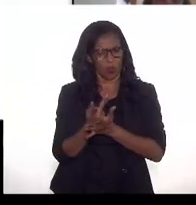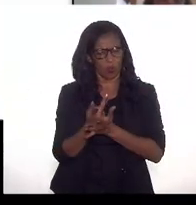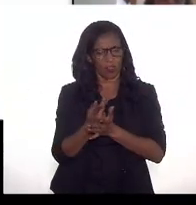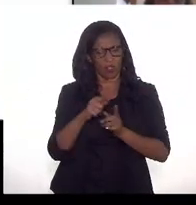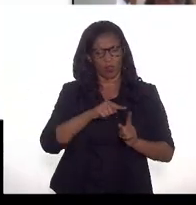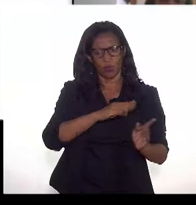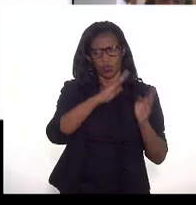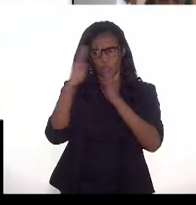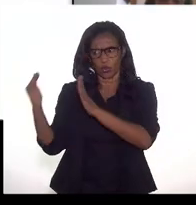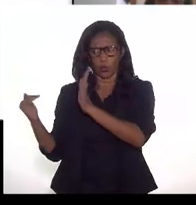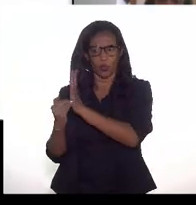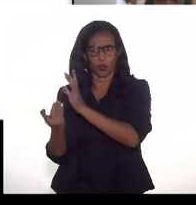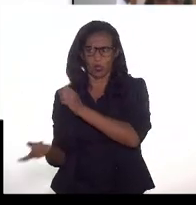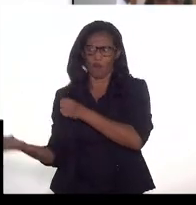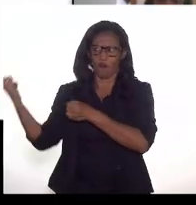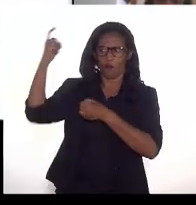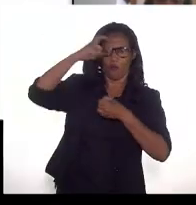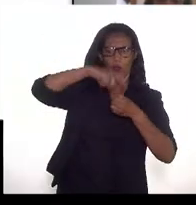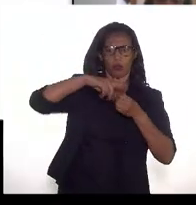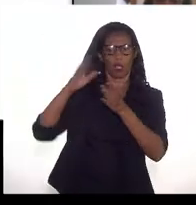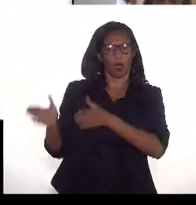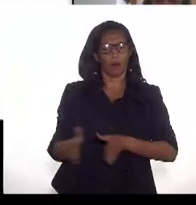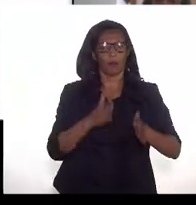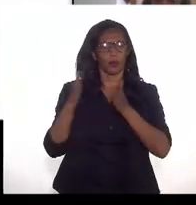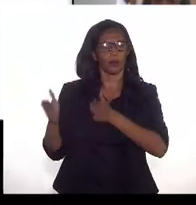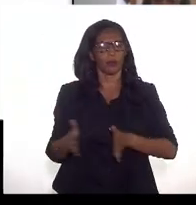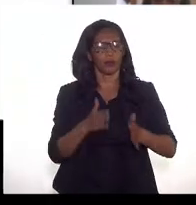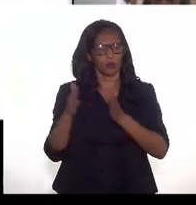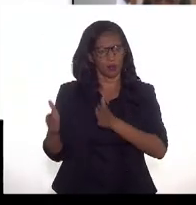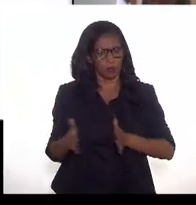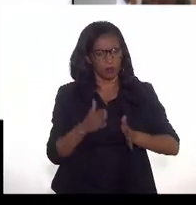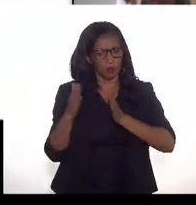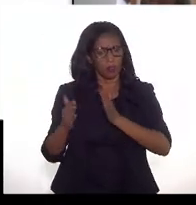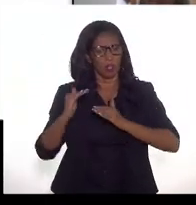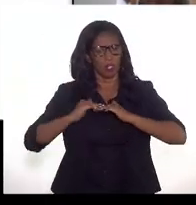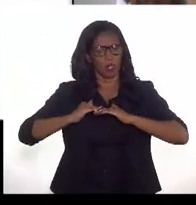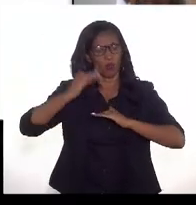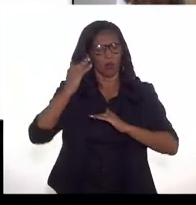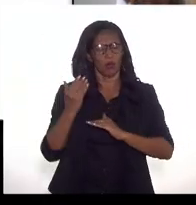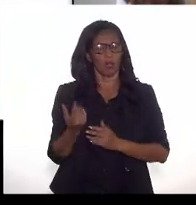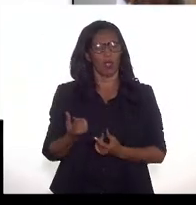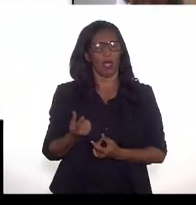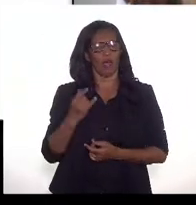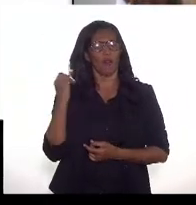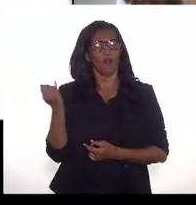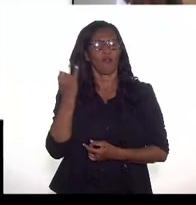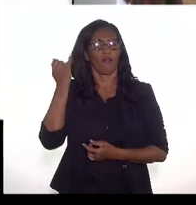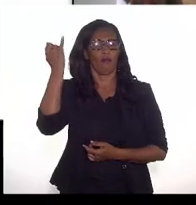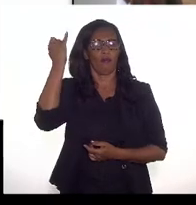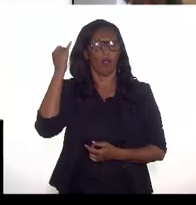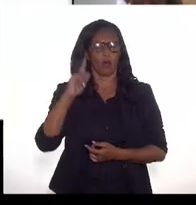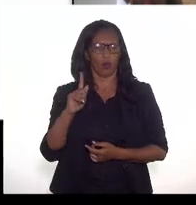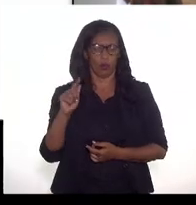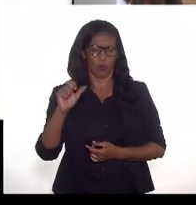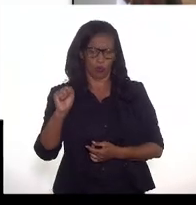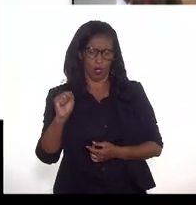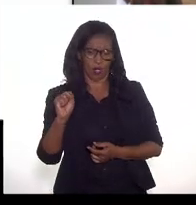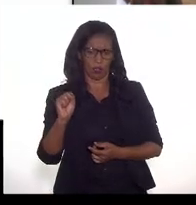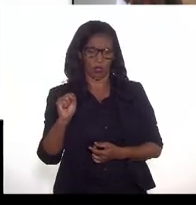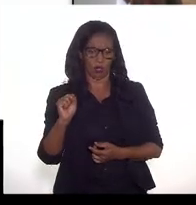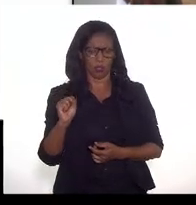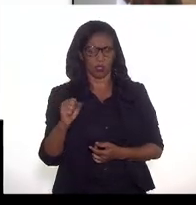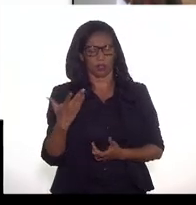produção. Então aí há um aumento desse valor de gás não especificado aqui, é uma tendência